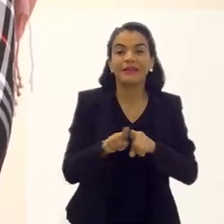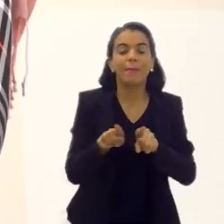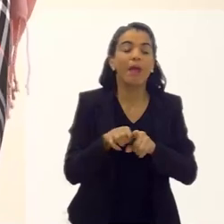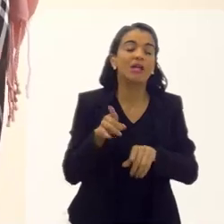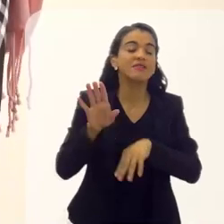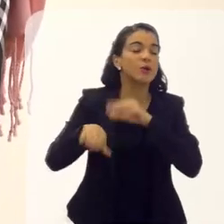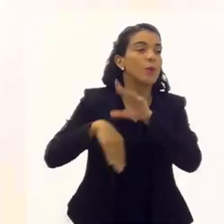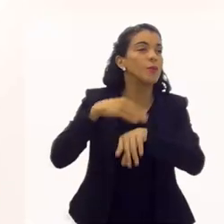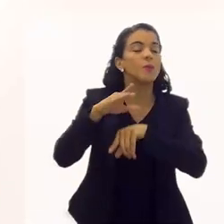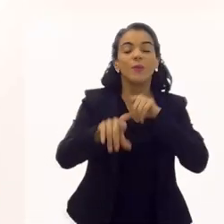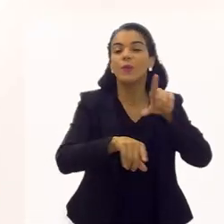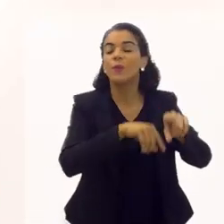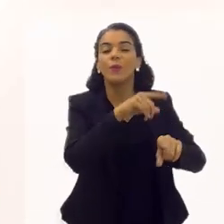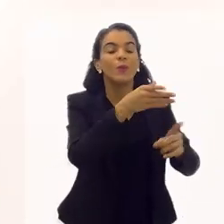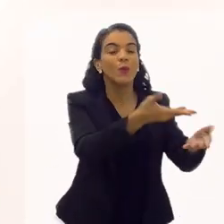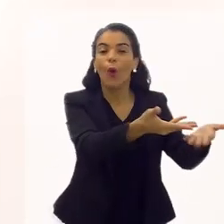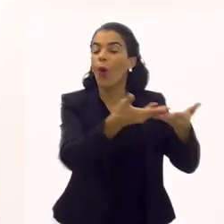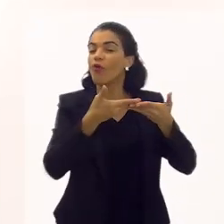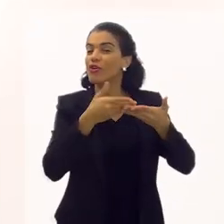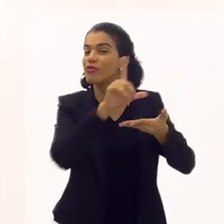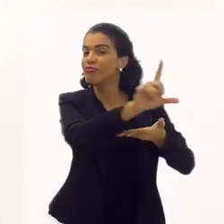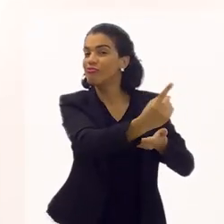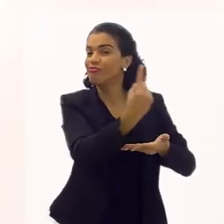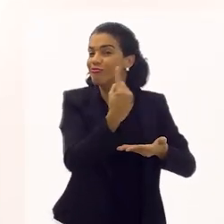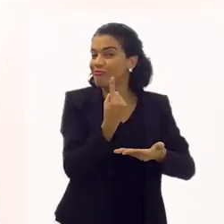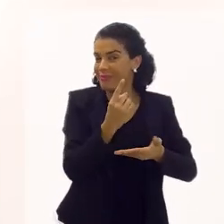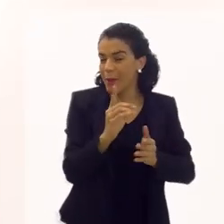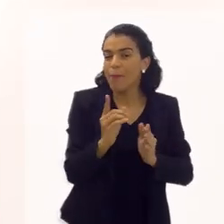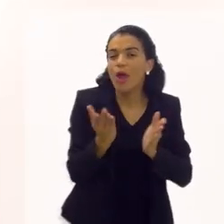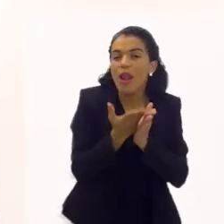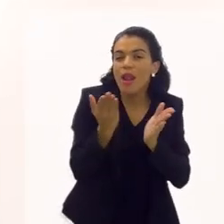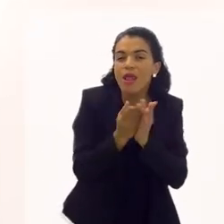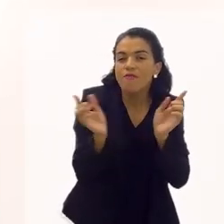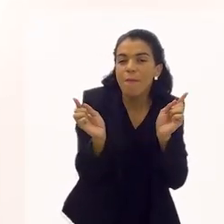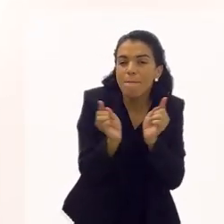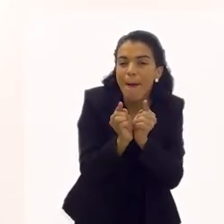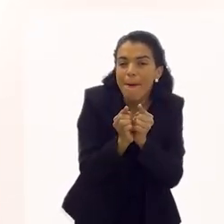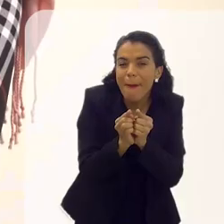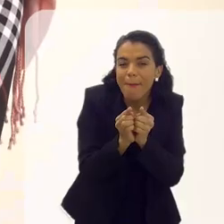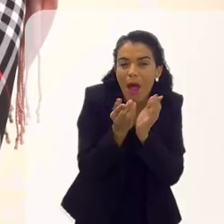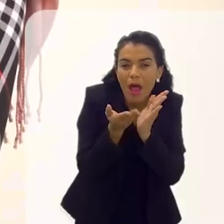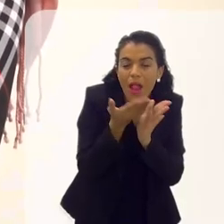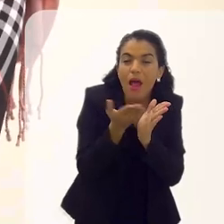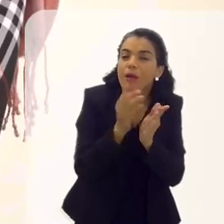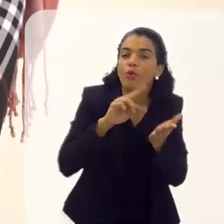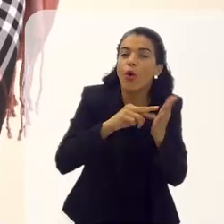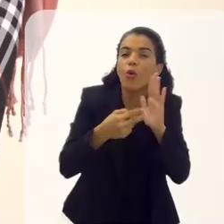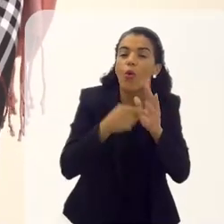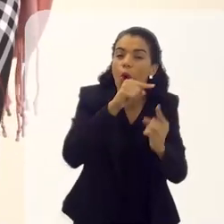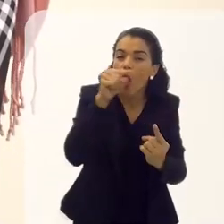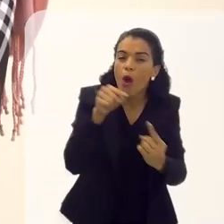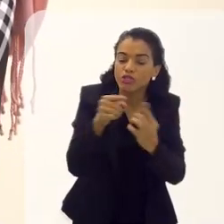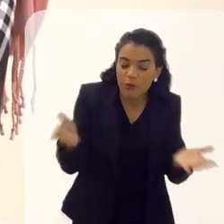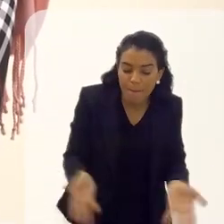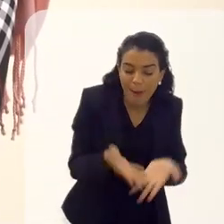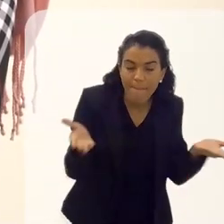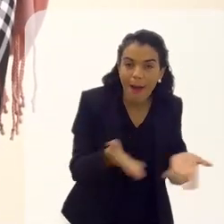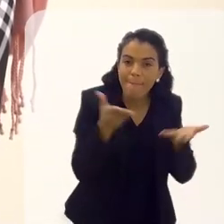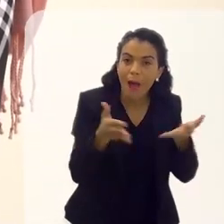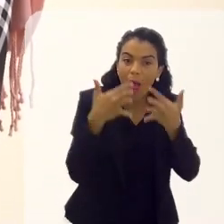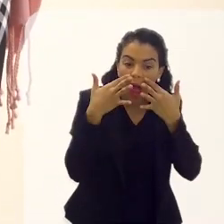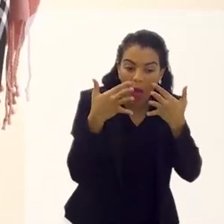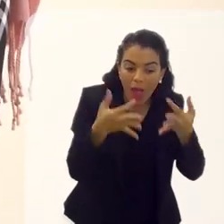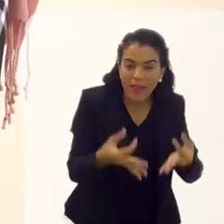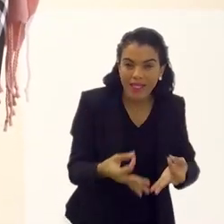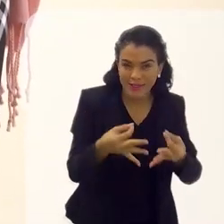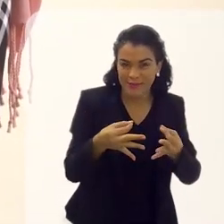e vou na sorte. Mas estudo livros muito curtos. Por quê? Porque é para você incentivar a leitura. Manter a atenção